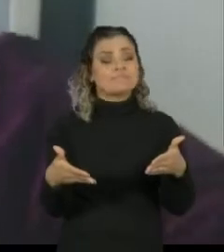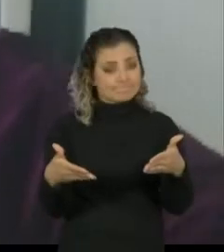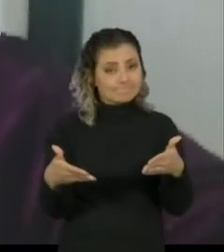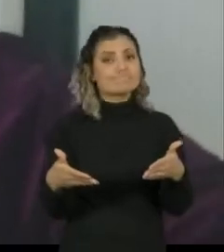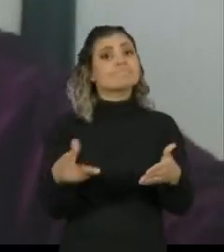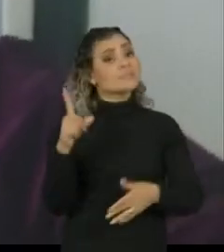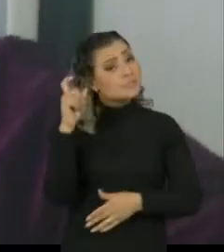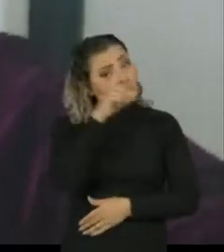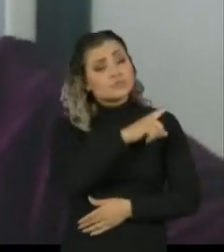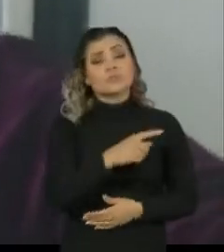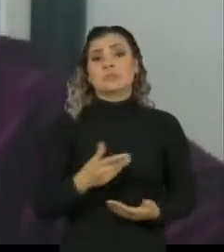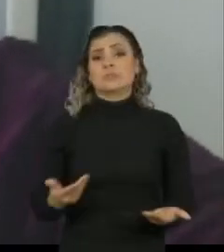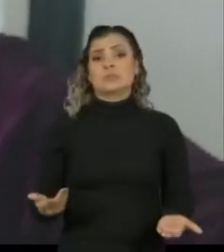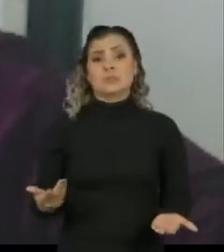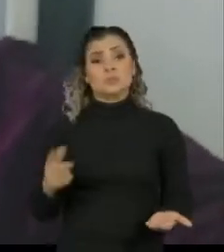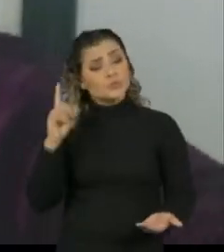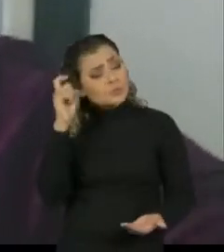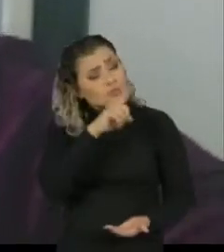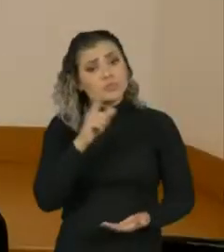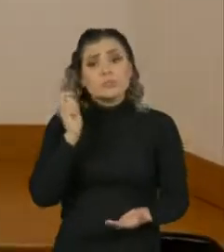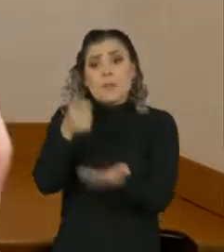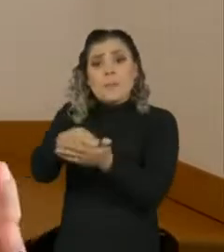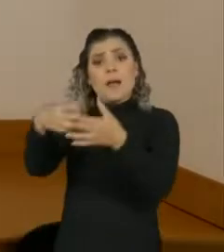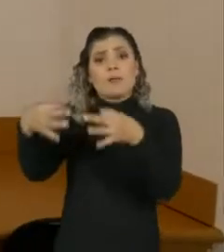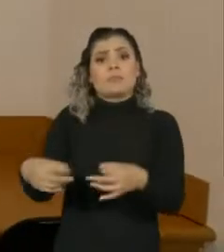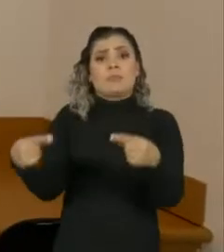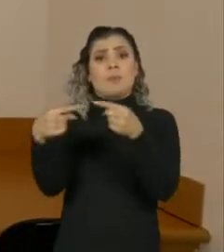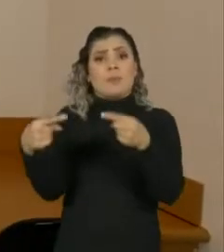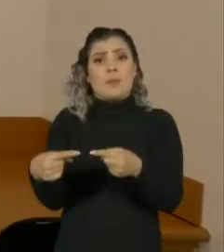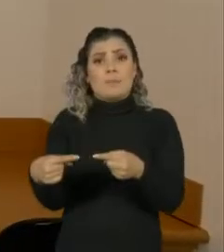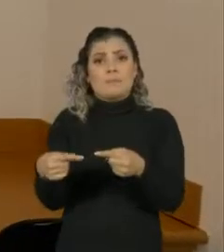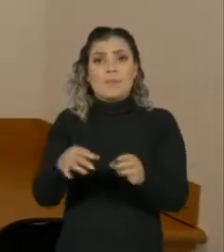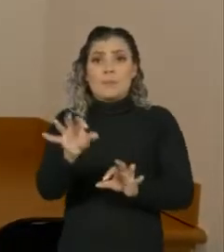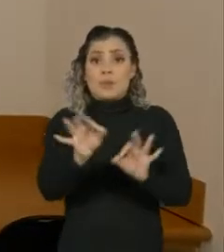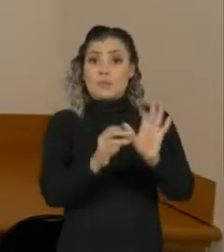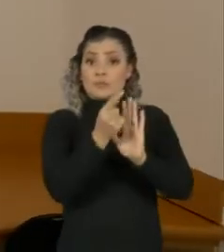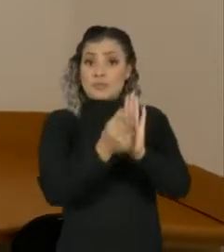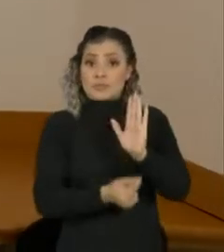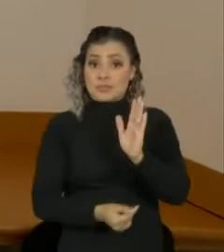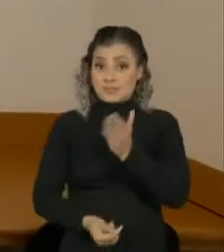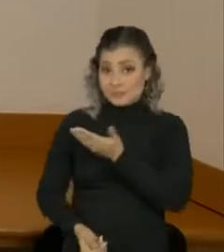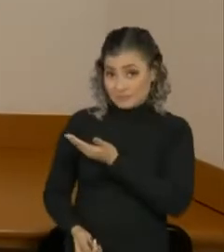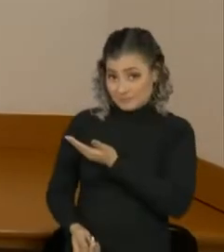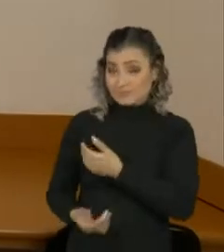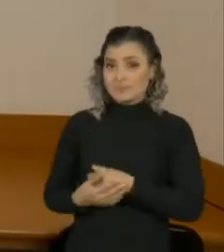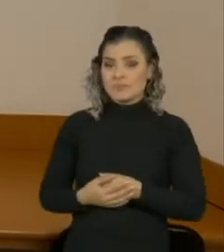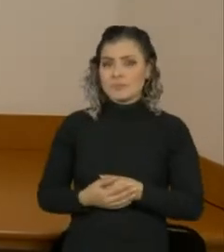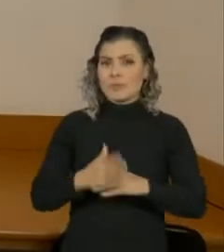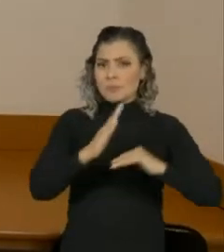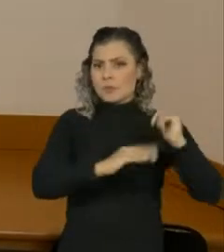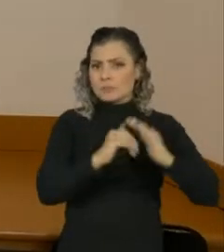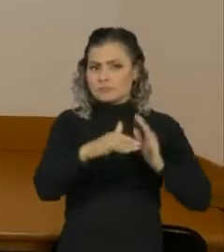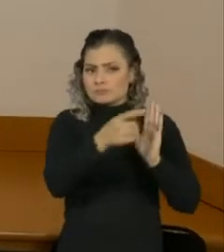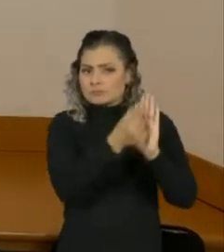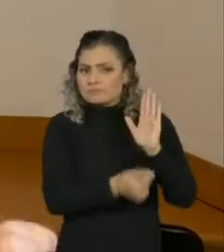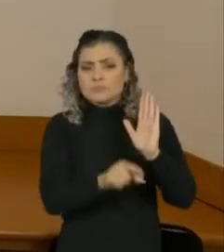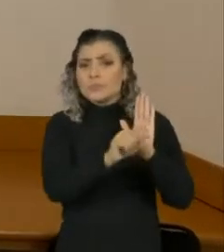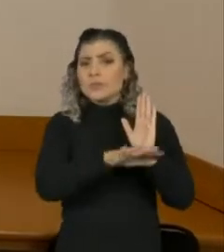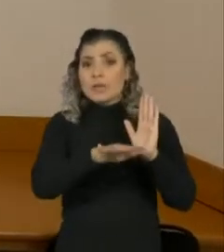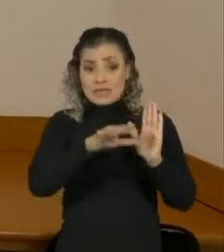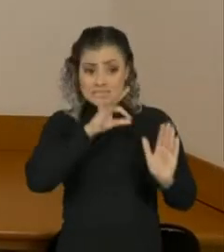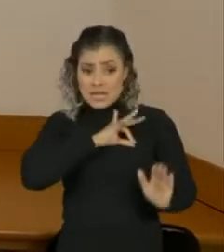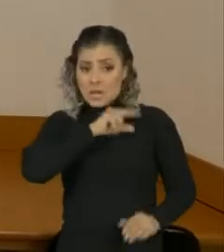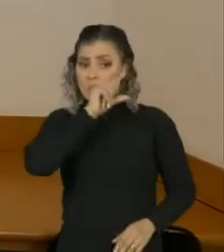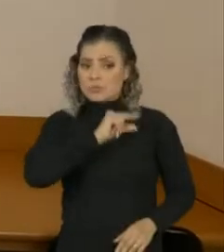fica difícil para poder pagar em dia. Para o planejador financeiro, é natural que as pessoas com a renda diminuída